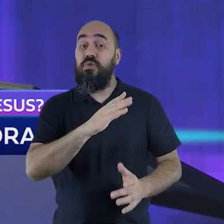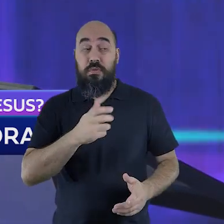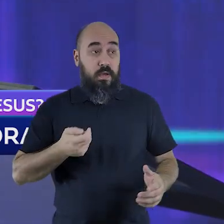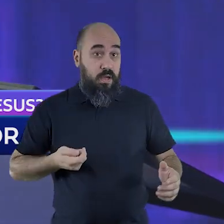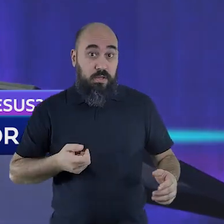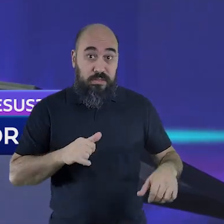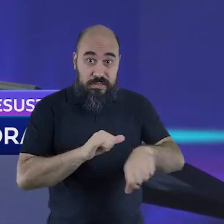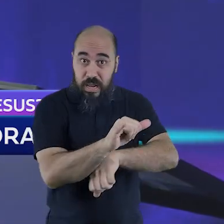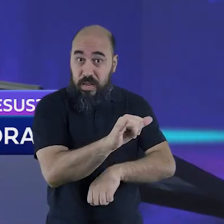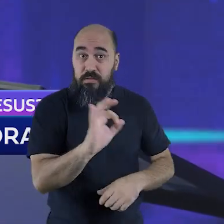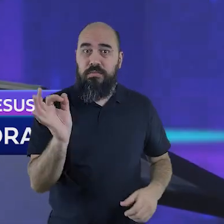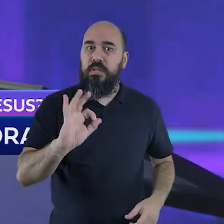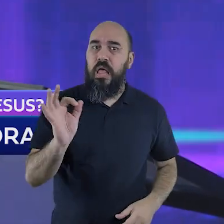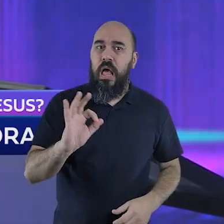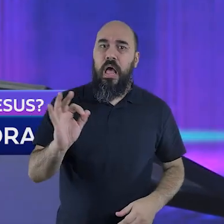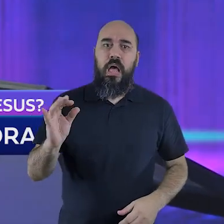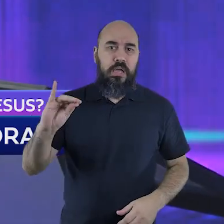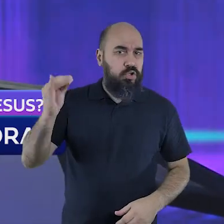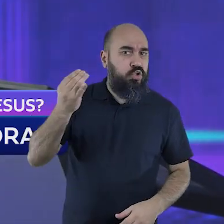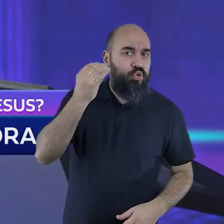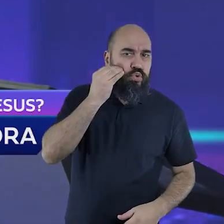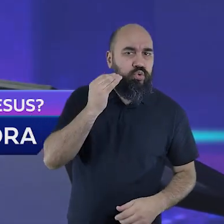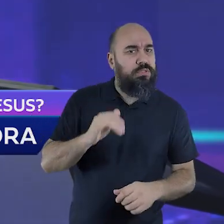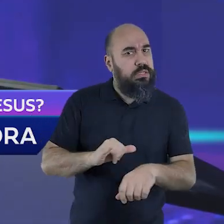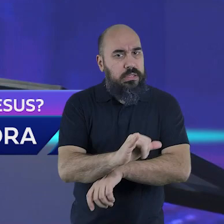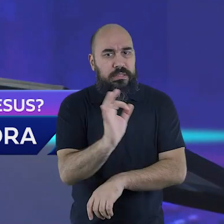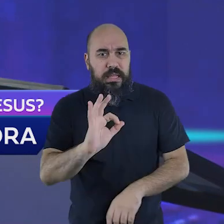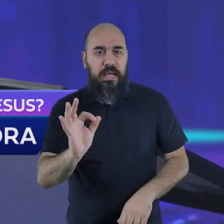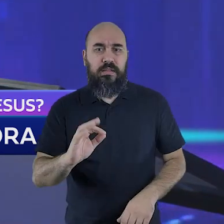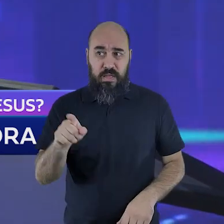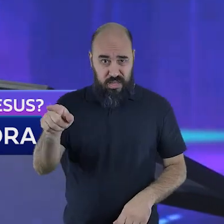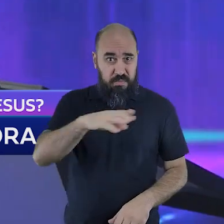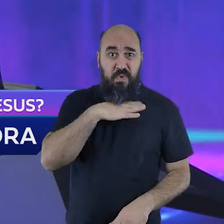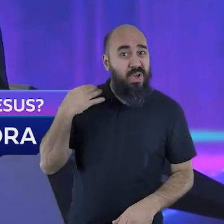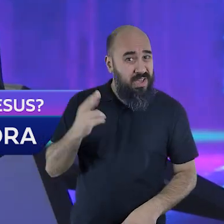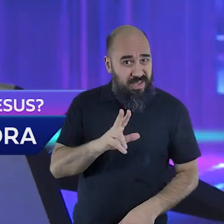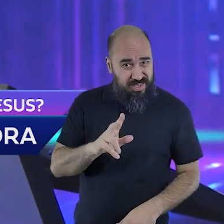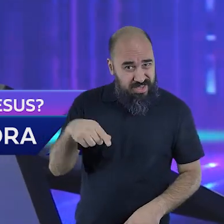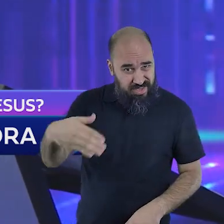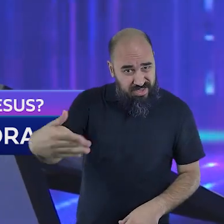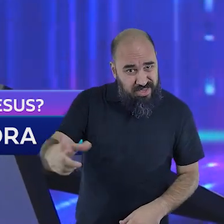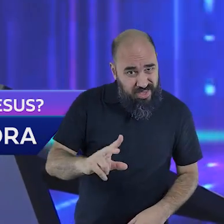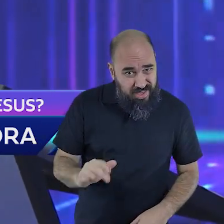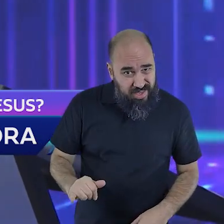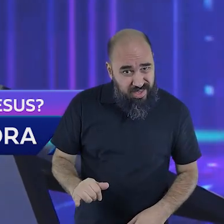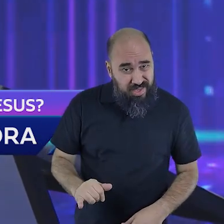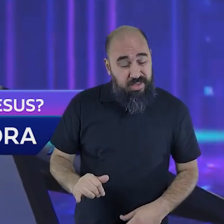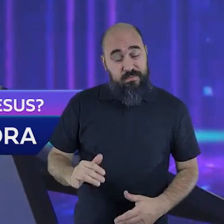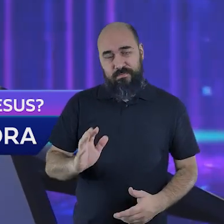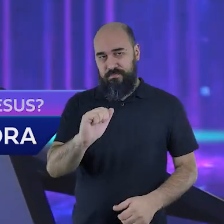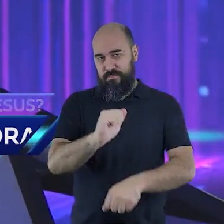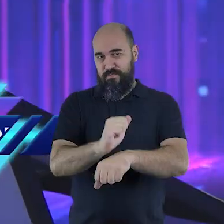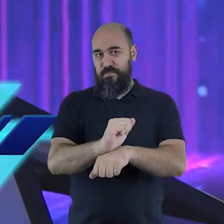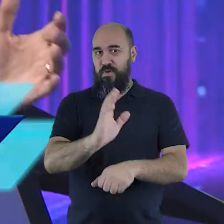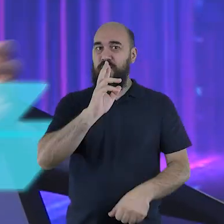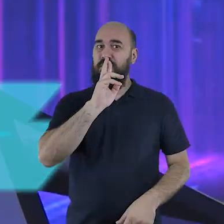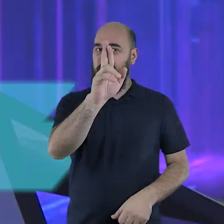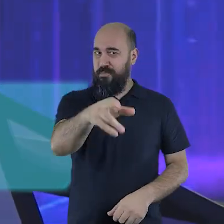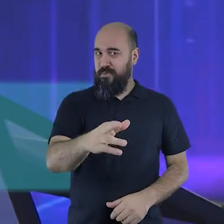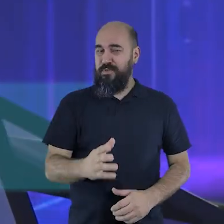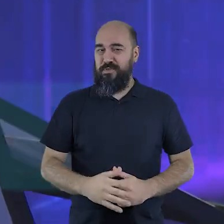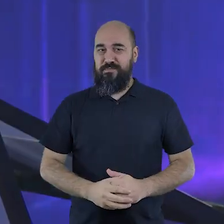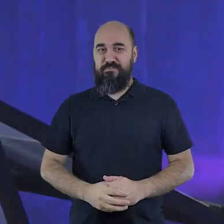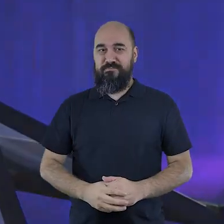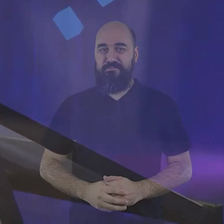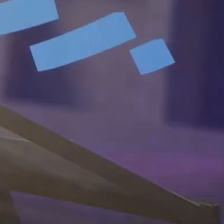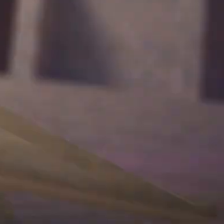Ele deveria morrer da mesma forma? Essas são as perguntas que vamos responder hoje no programa Arena do Futuro. Fia comigo porque o programa